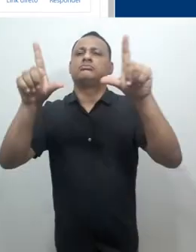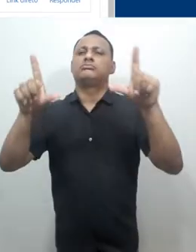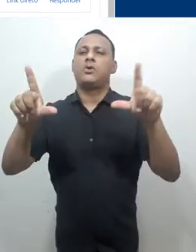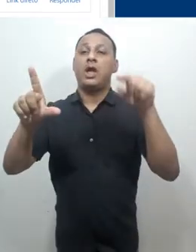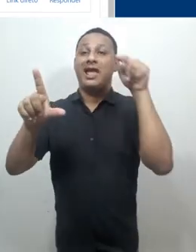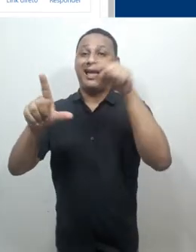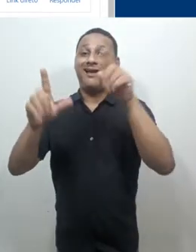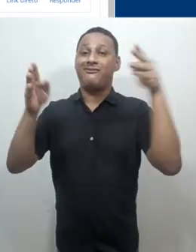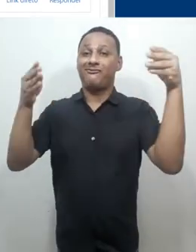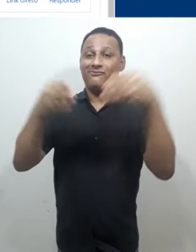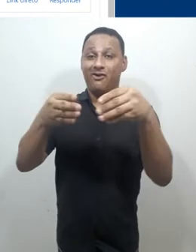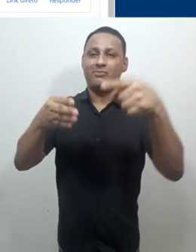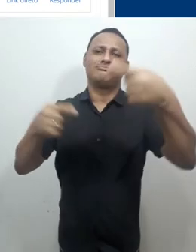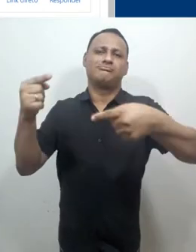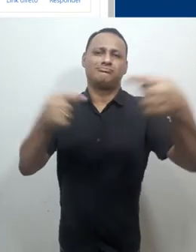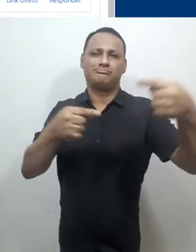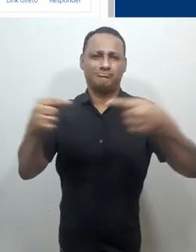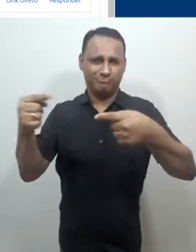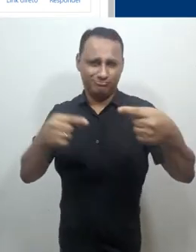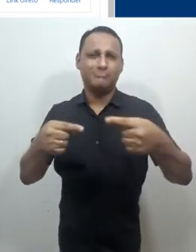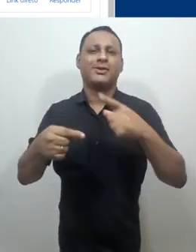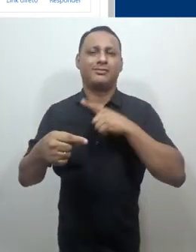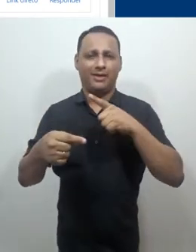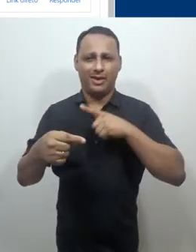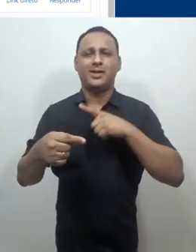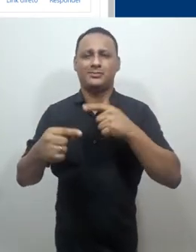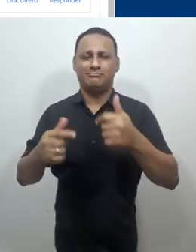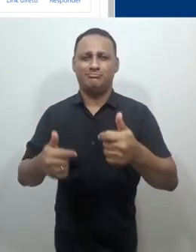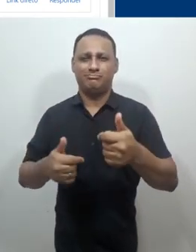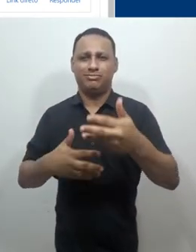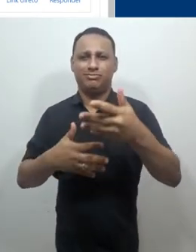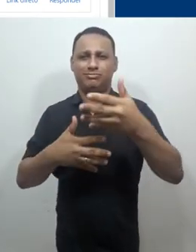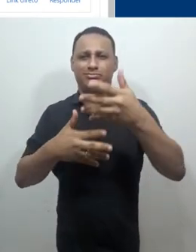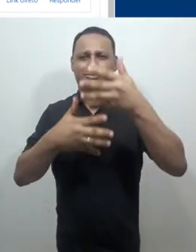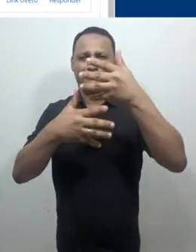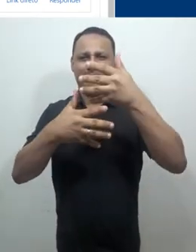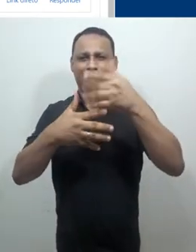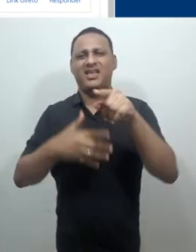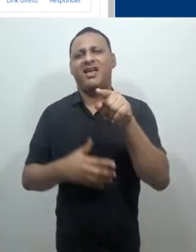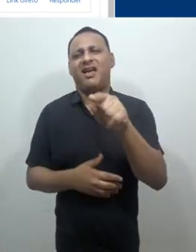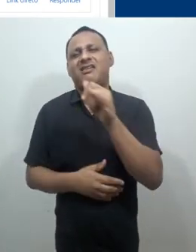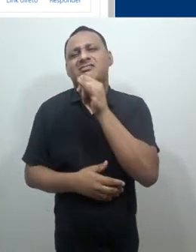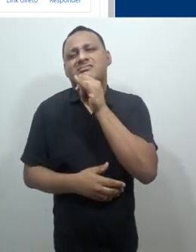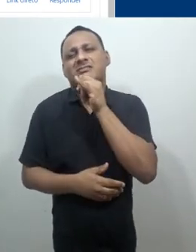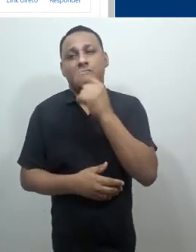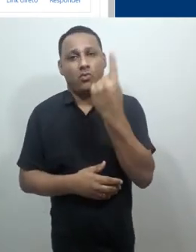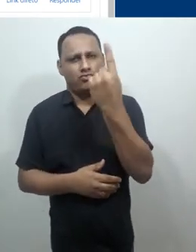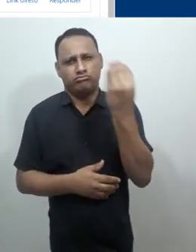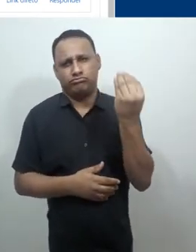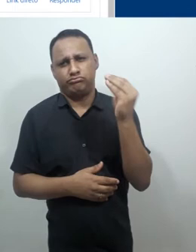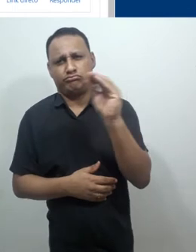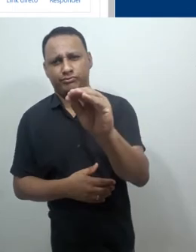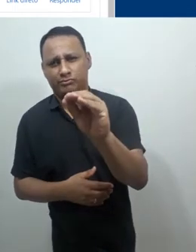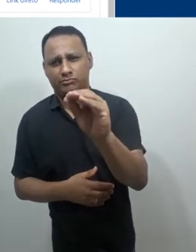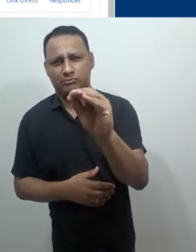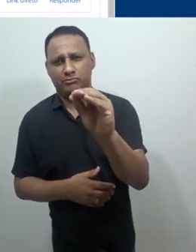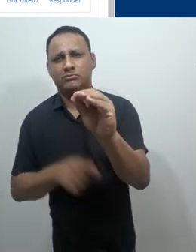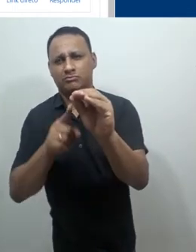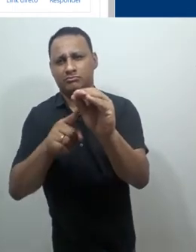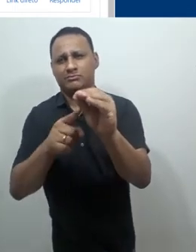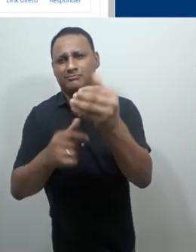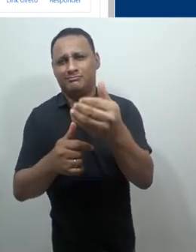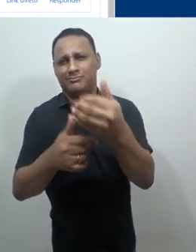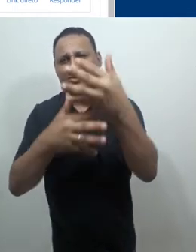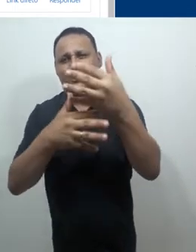onde o tópico é discutido. Reparem que, neste caso, eu tenho somente uma publicação, que é a